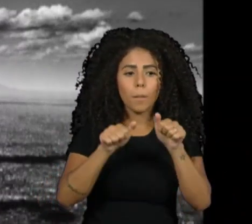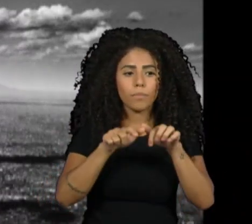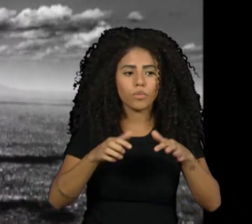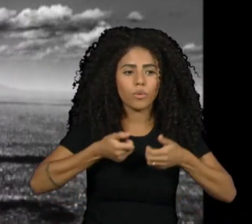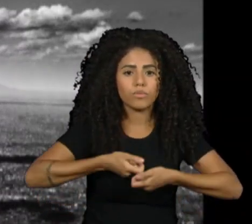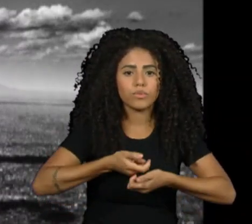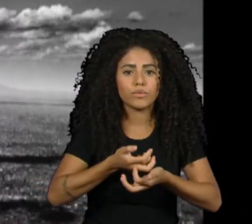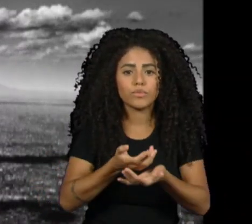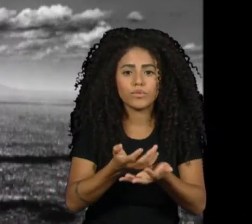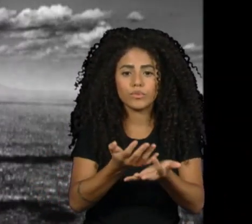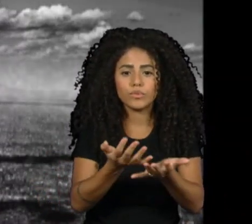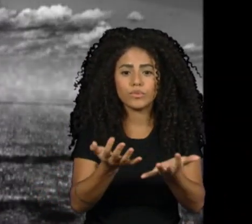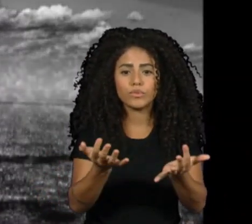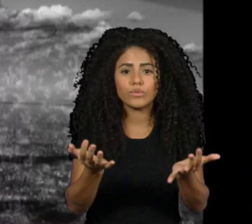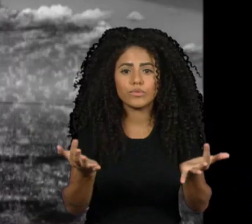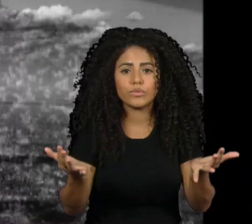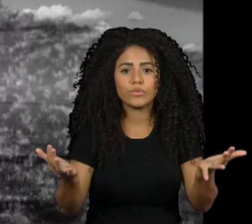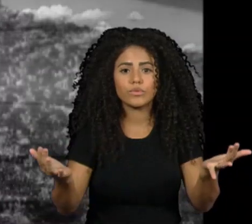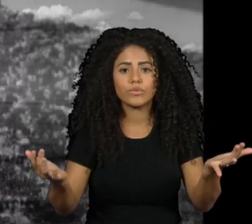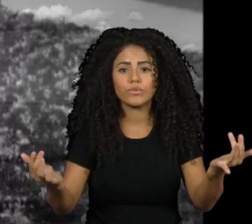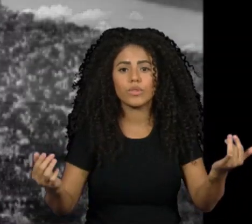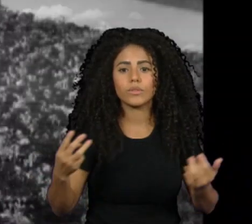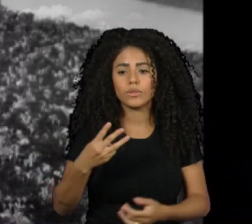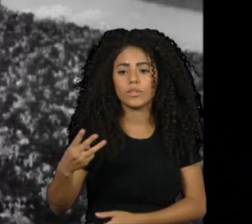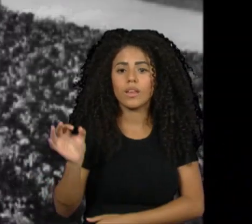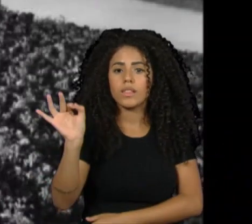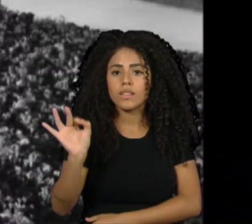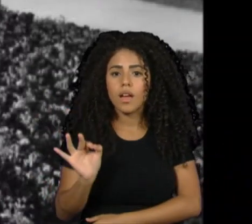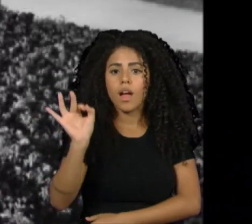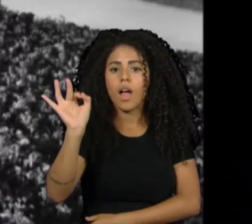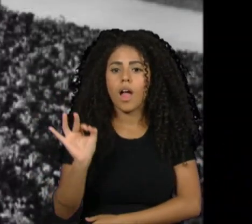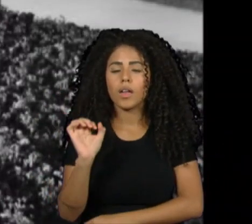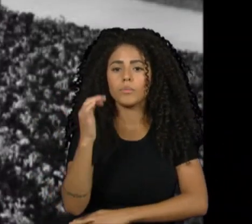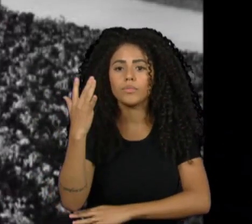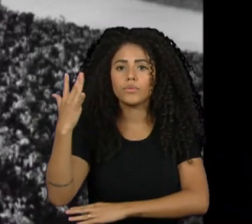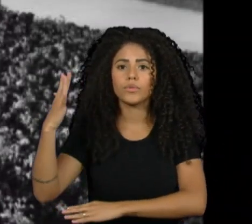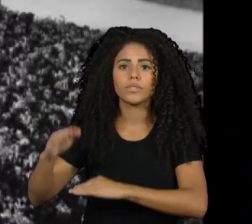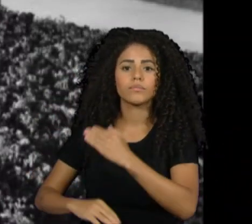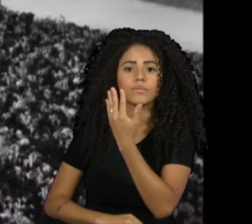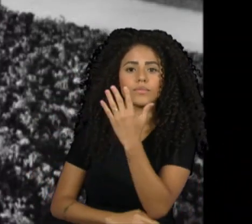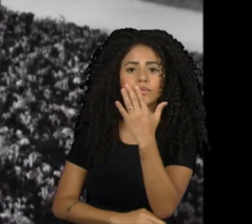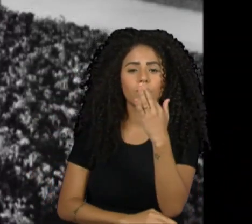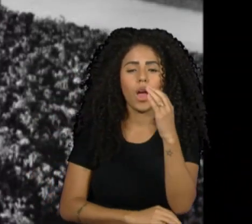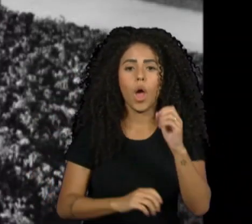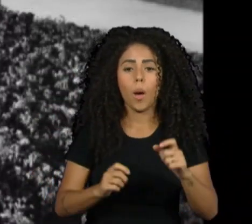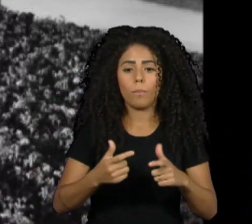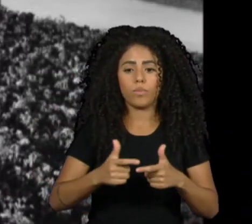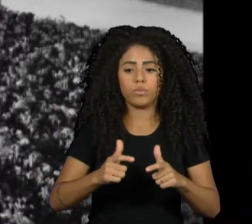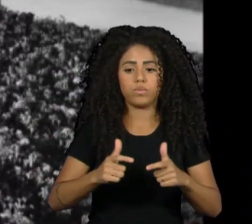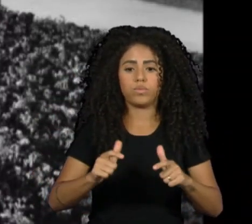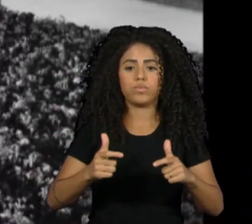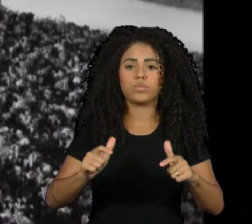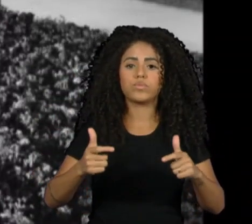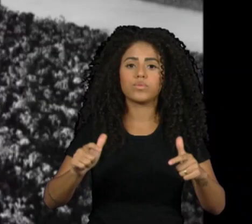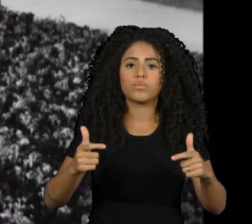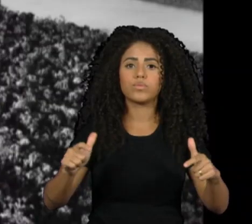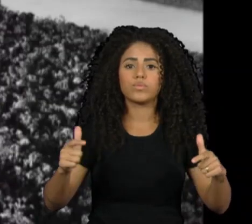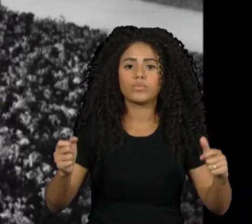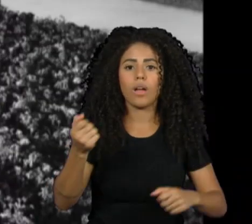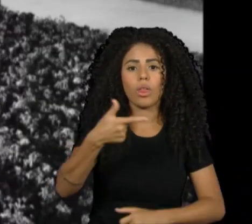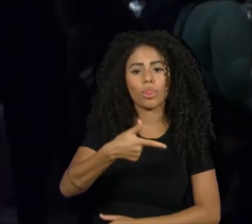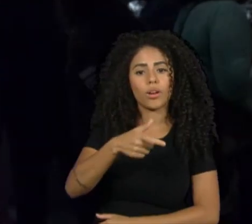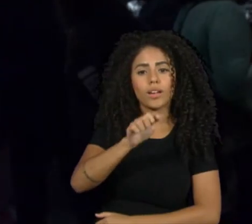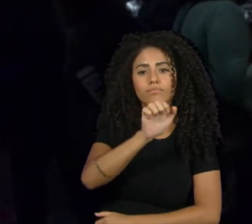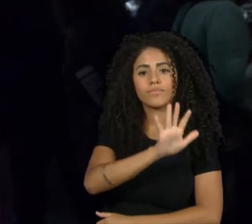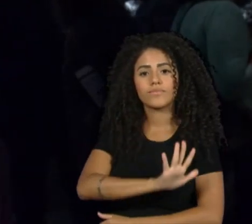um terço do continente sul-americano. Um território muito maior do que toda a Europa.